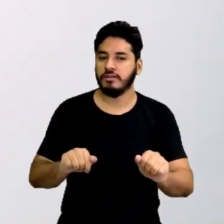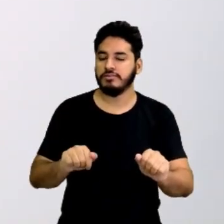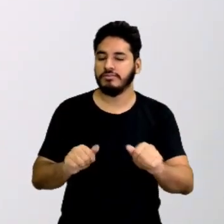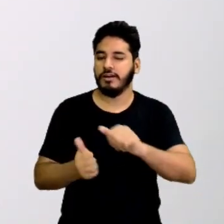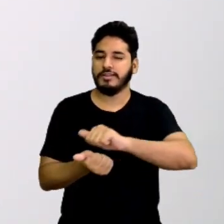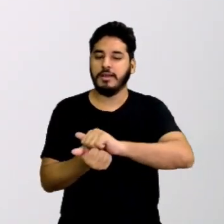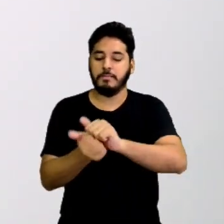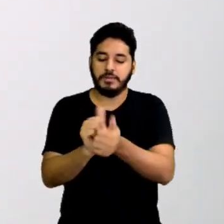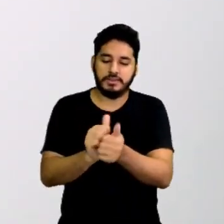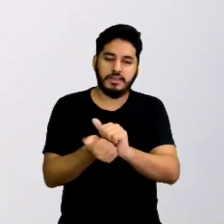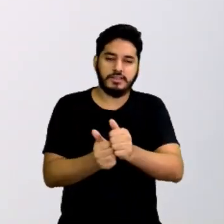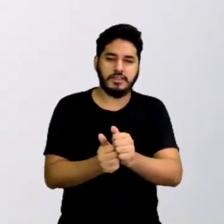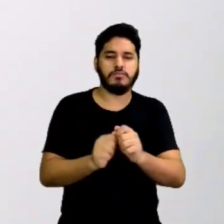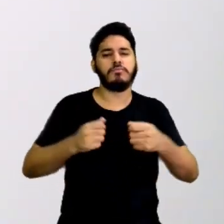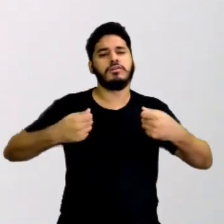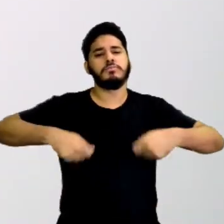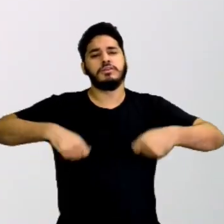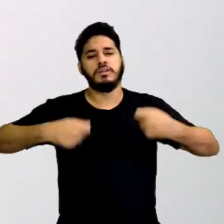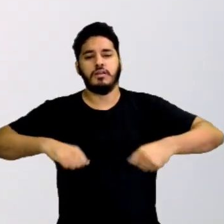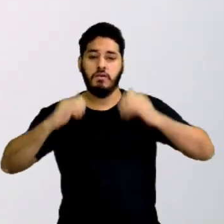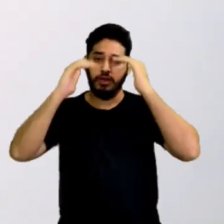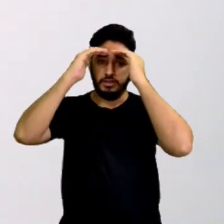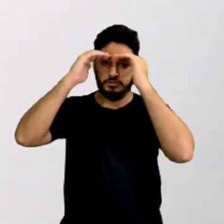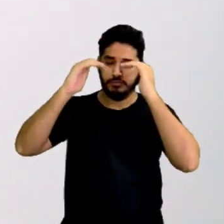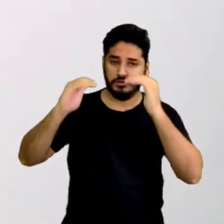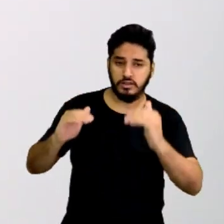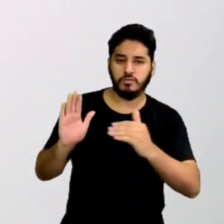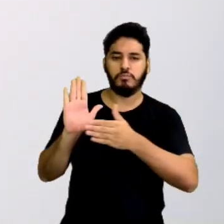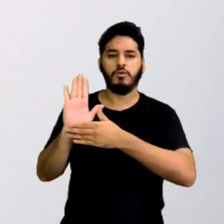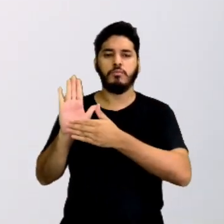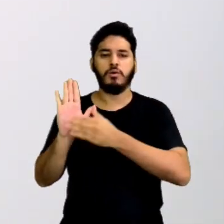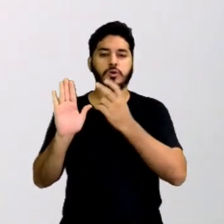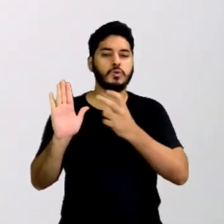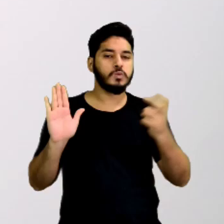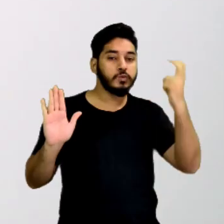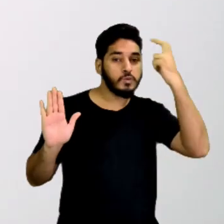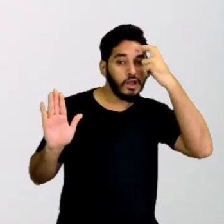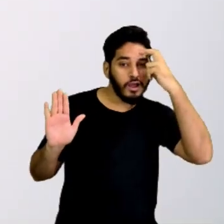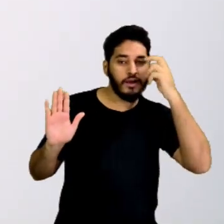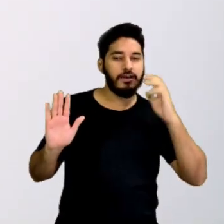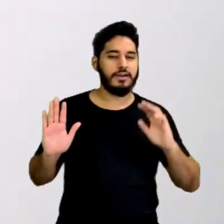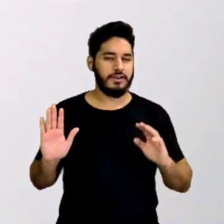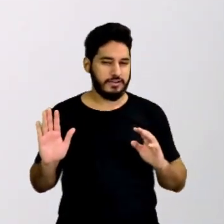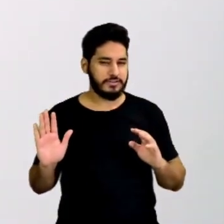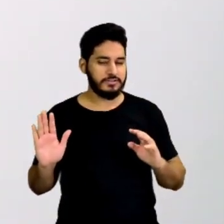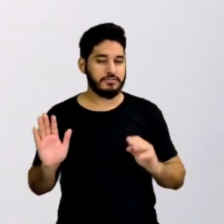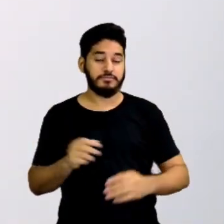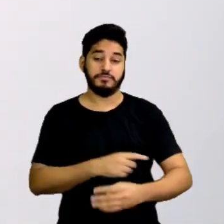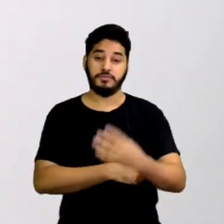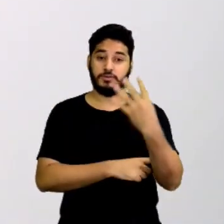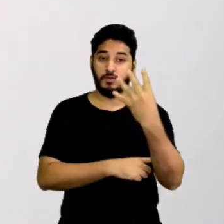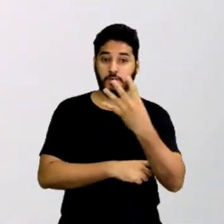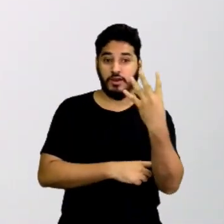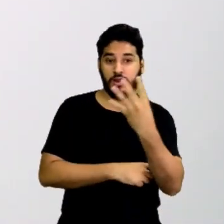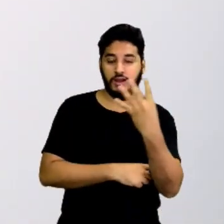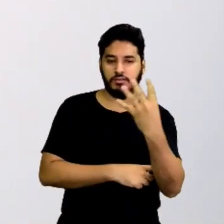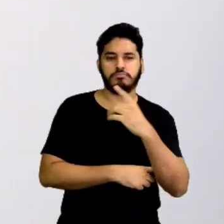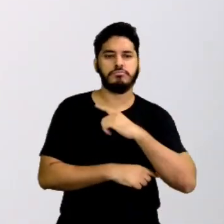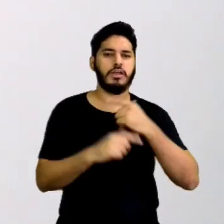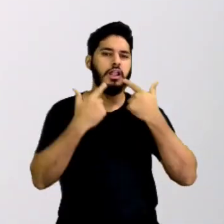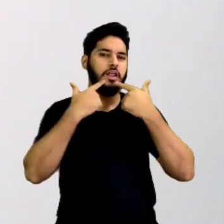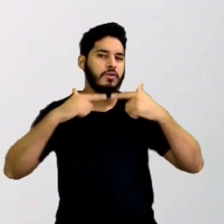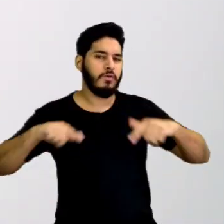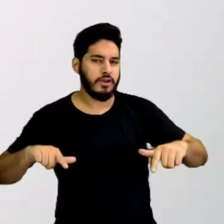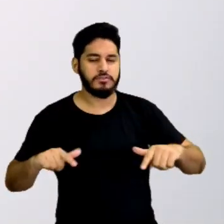as necessidades. respeitando os propósitos culturais. E quarto, linguagem verbal,